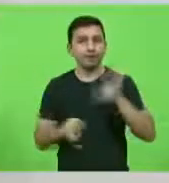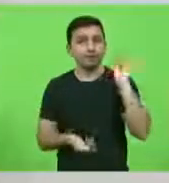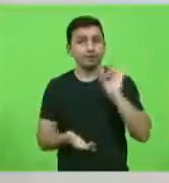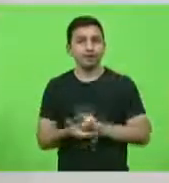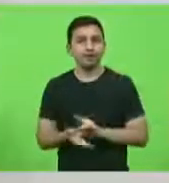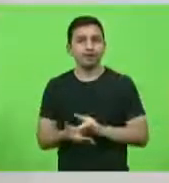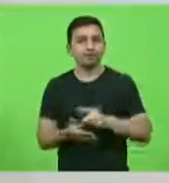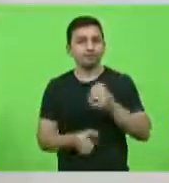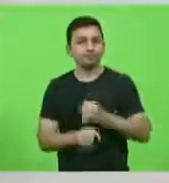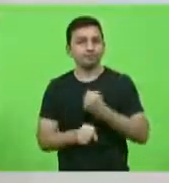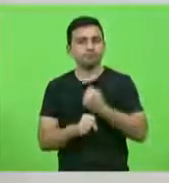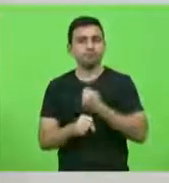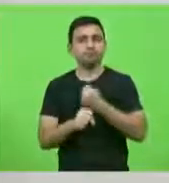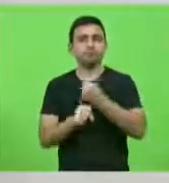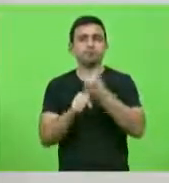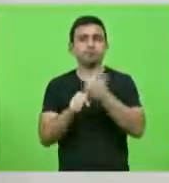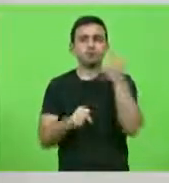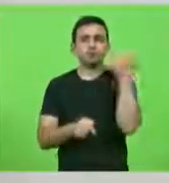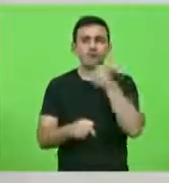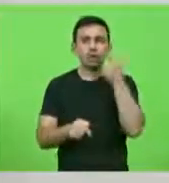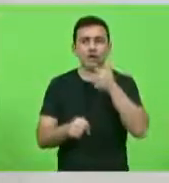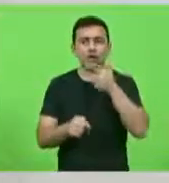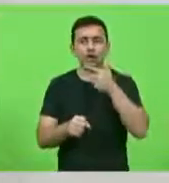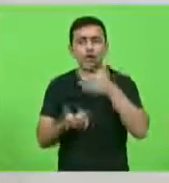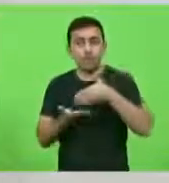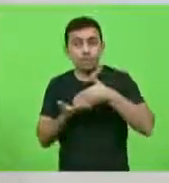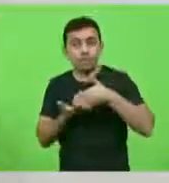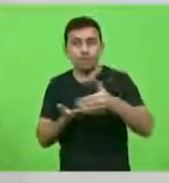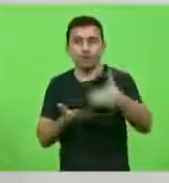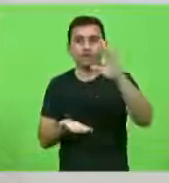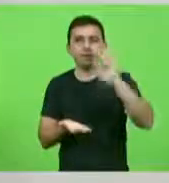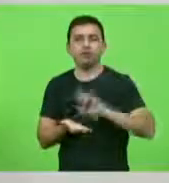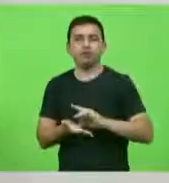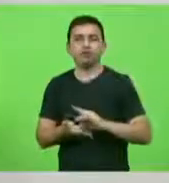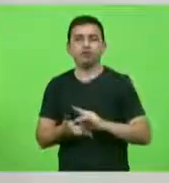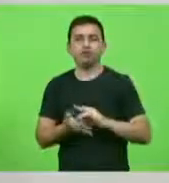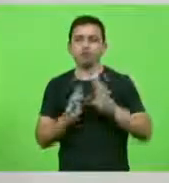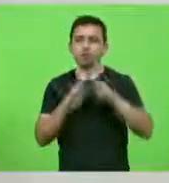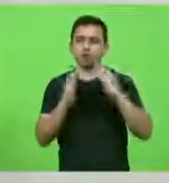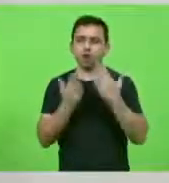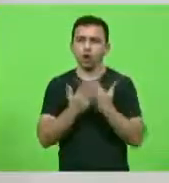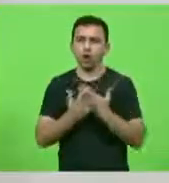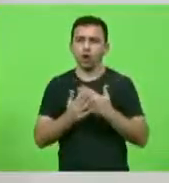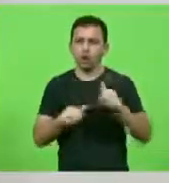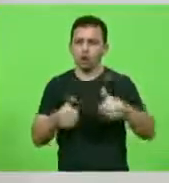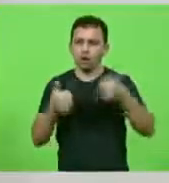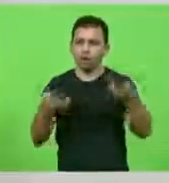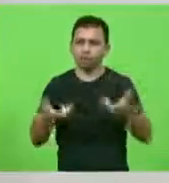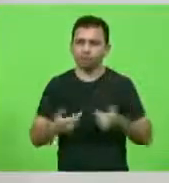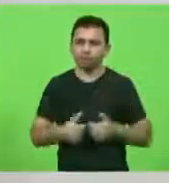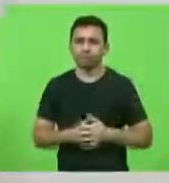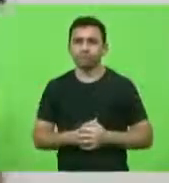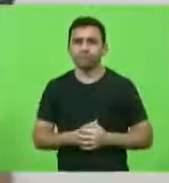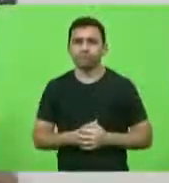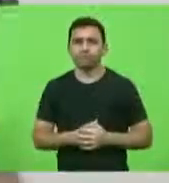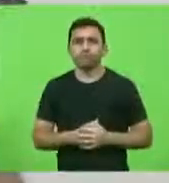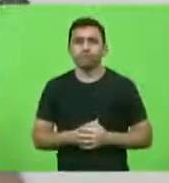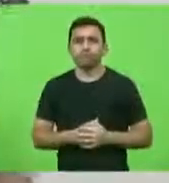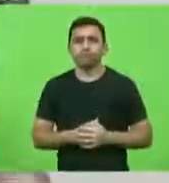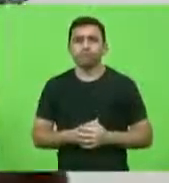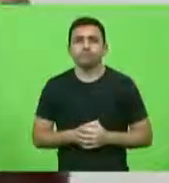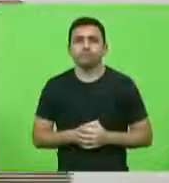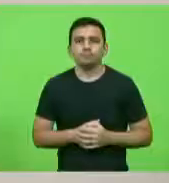essas obras possam sair do papel e nós termos escolas de melhor qualidade. Obrigada, presidente. Obrigado, deputada.